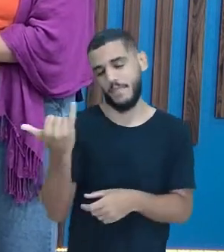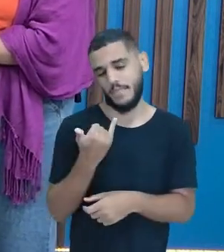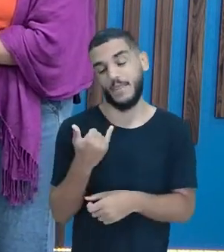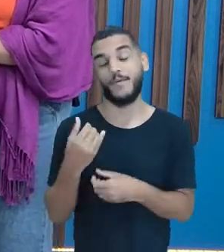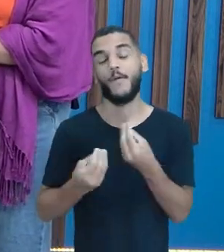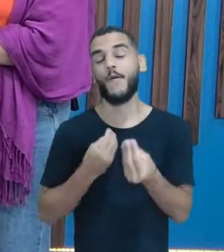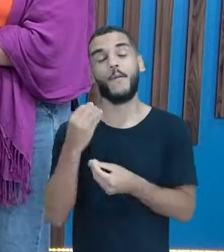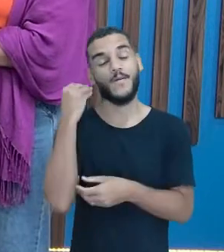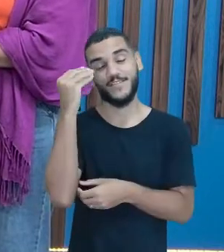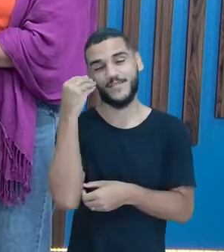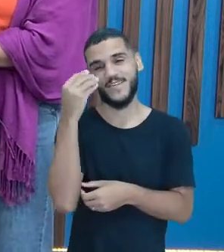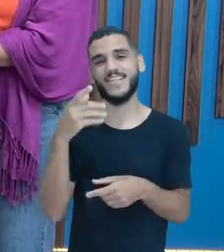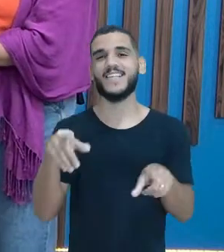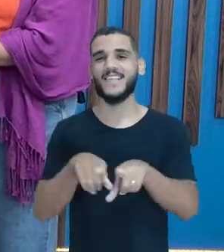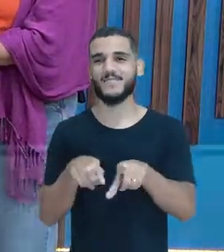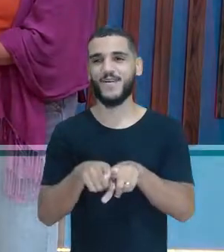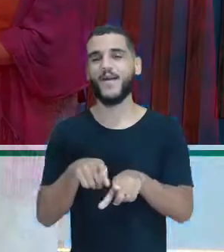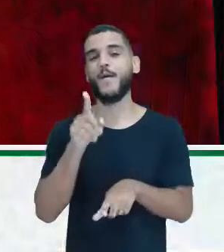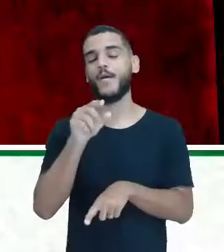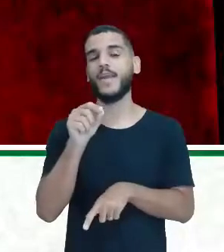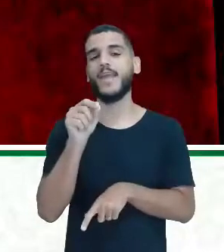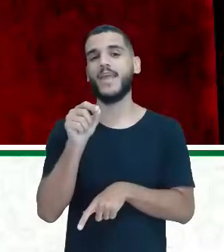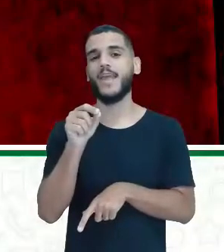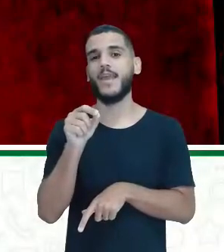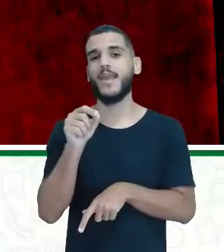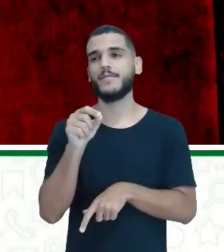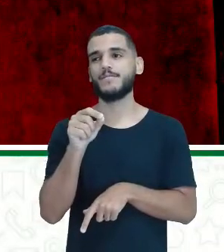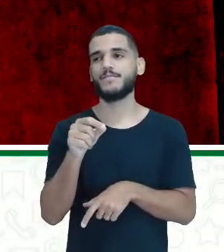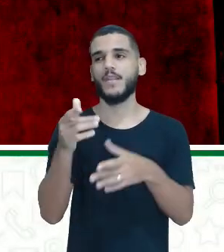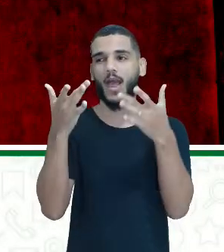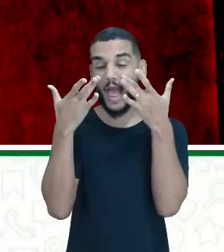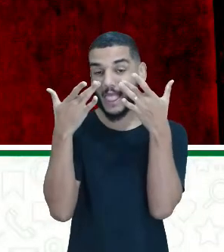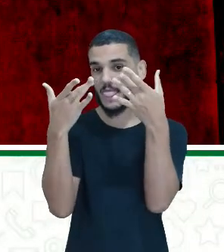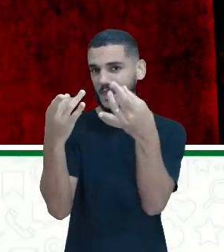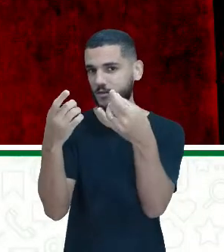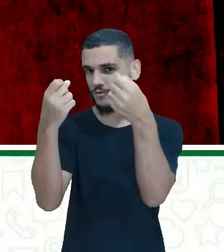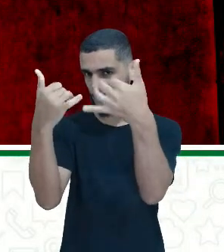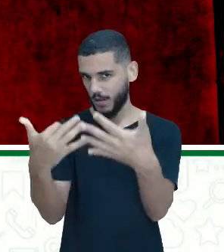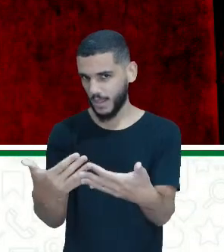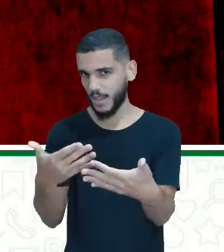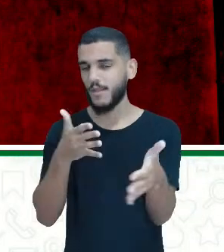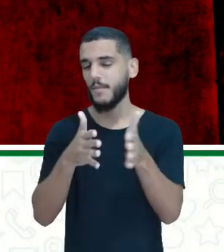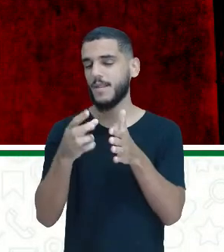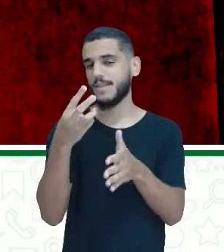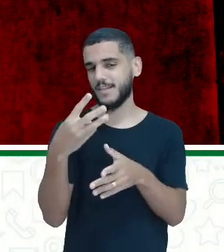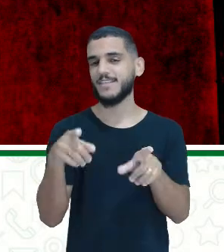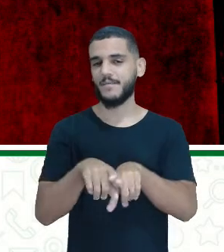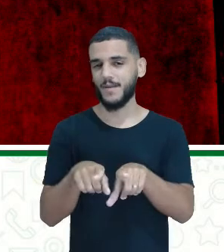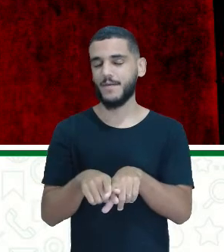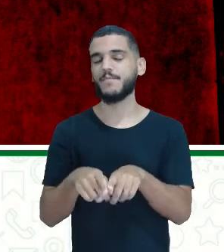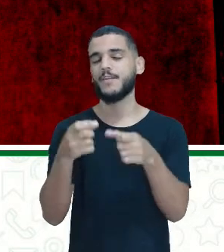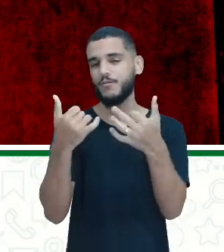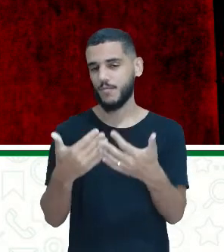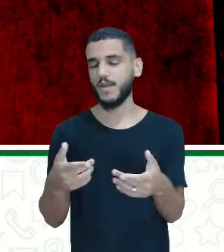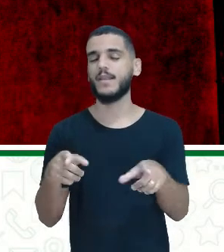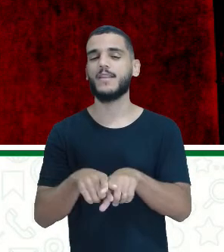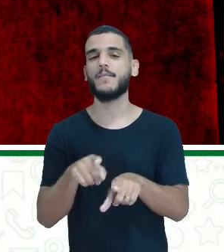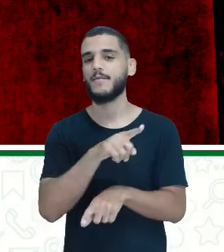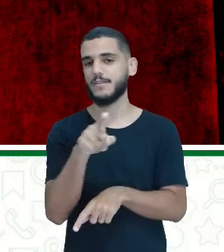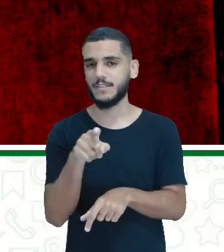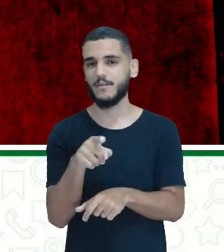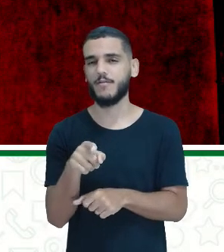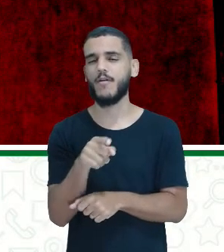participou. E quero também chamar vocês. Eu tô dizendo isso lá no módulo 3, daqui a pouco. Mas eu digo também aqui no módulo 2.